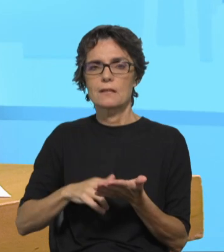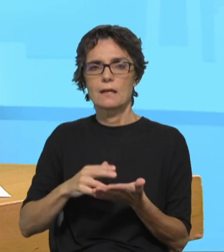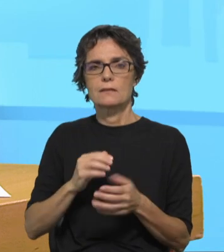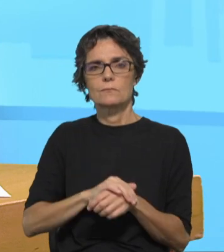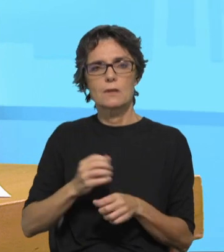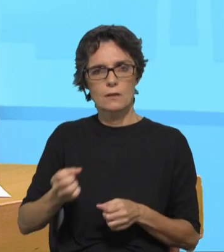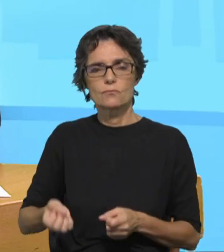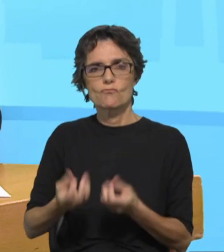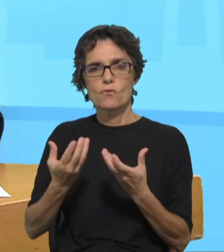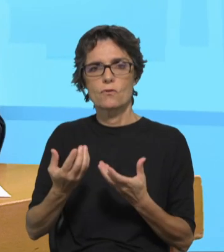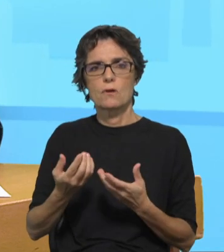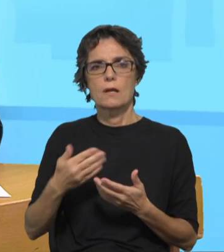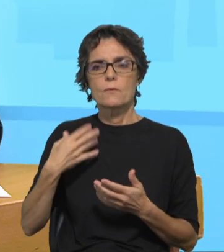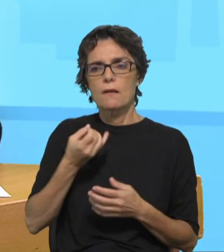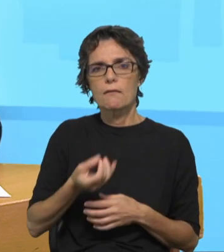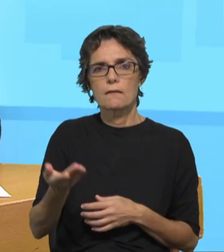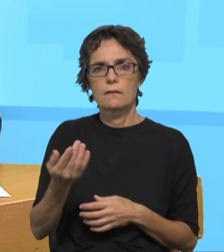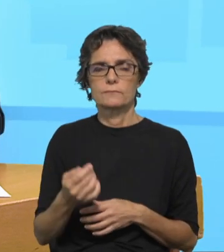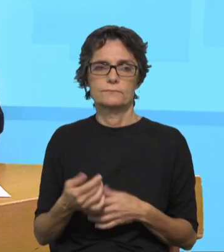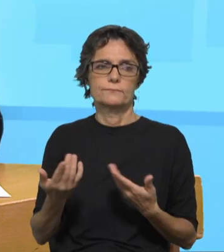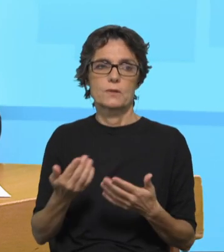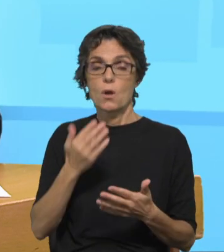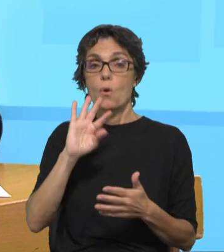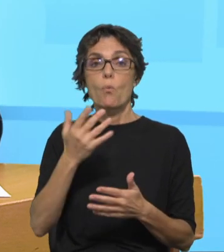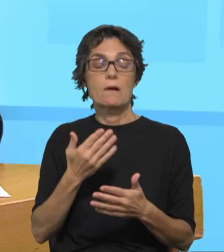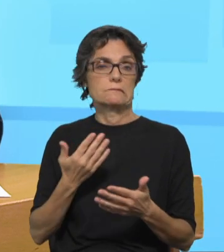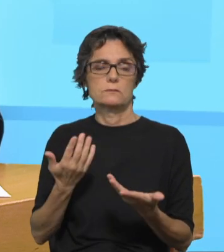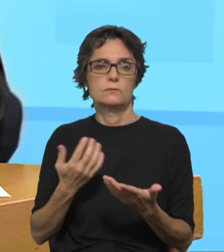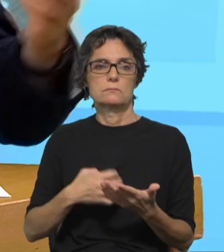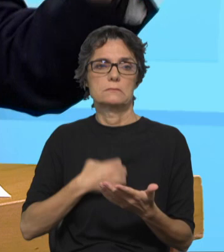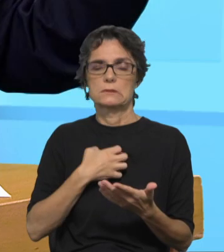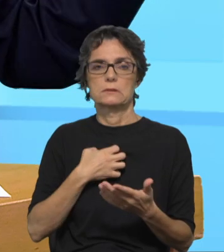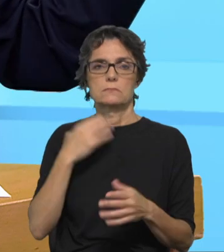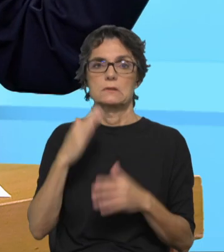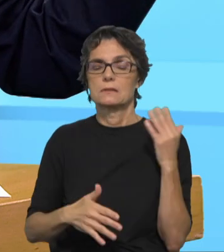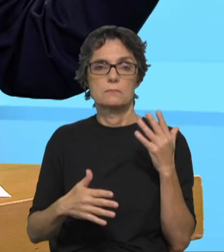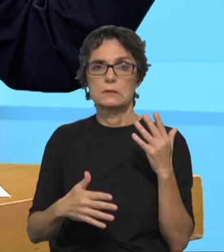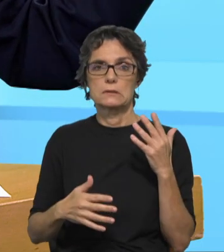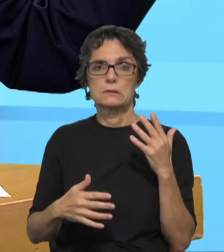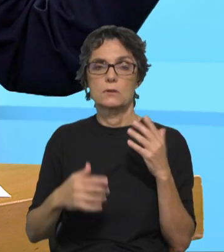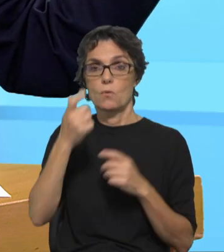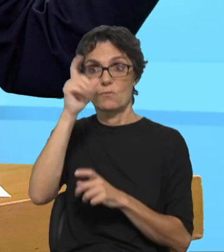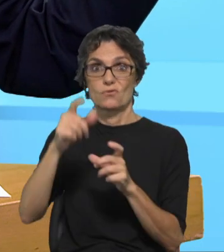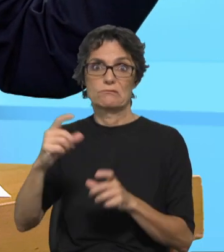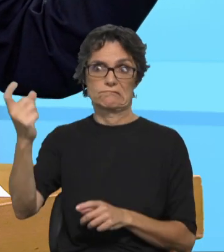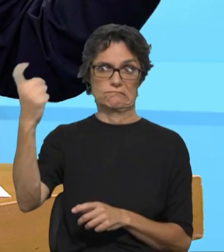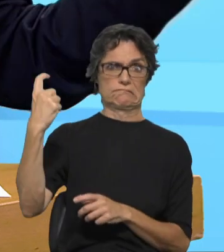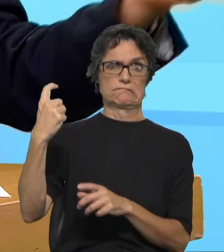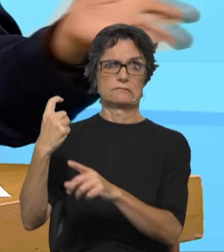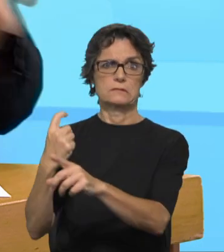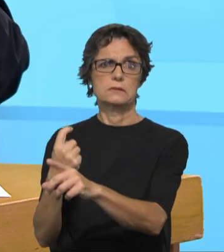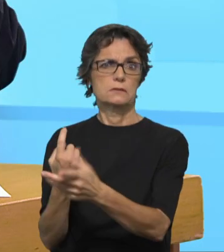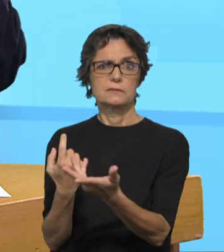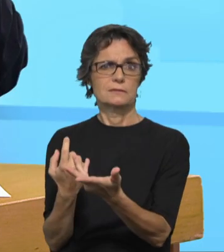porventura, vexada pelo outro, traída pelo outro, as coisas de há 20, 30 anos